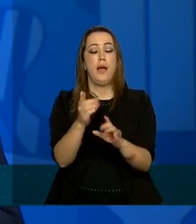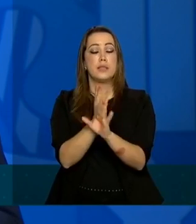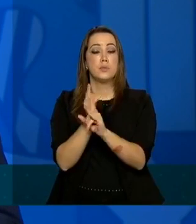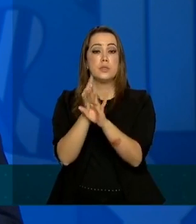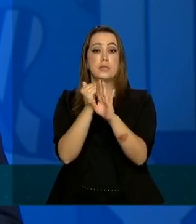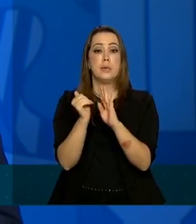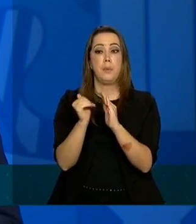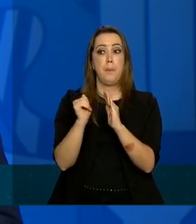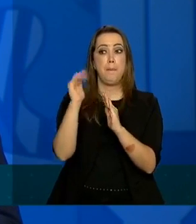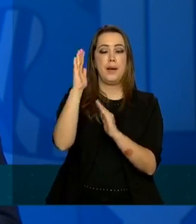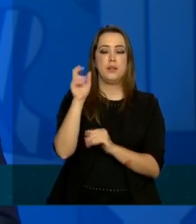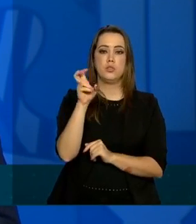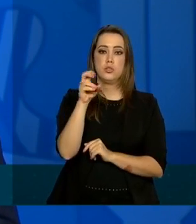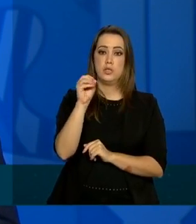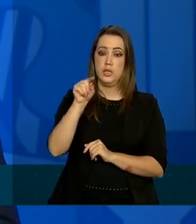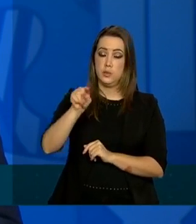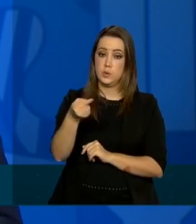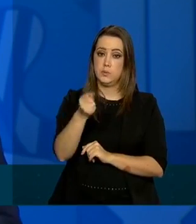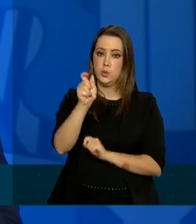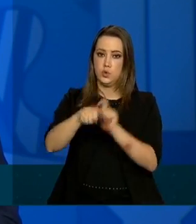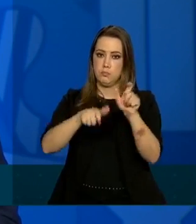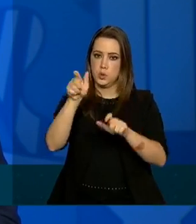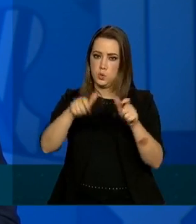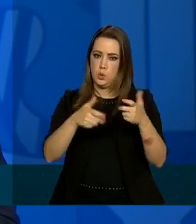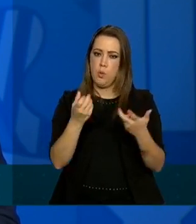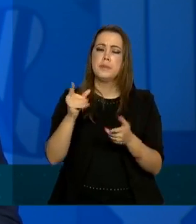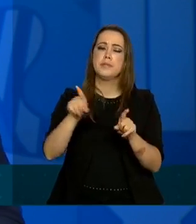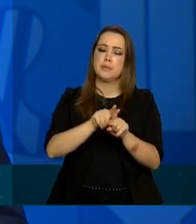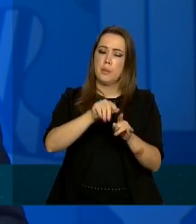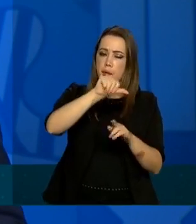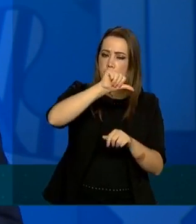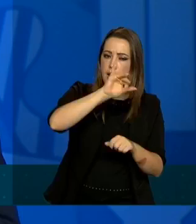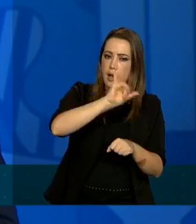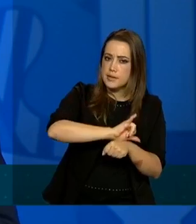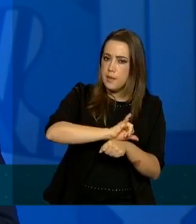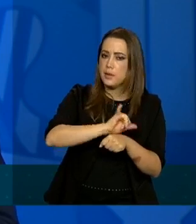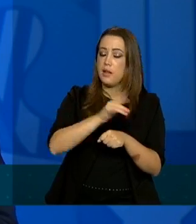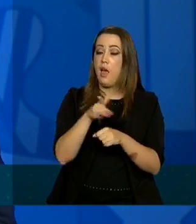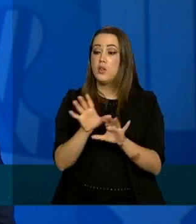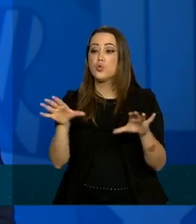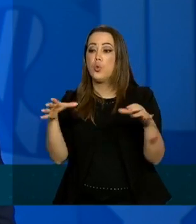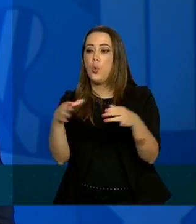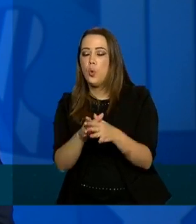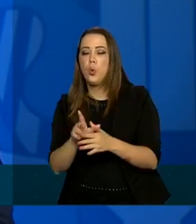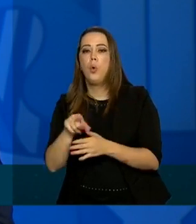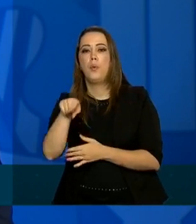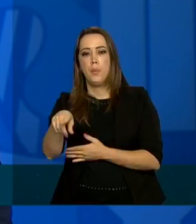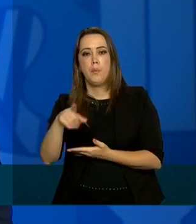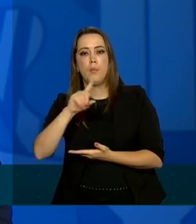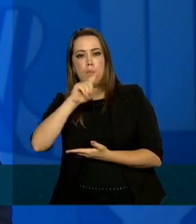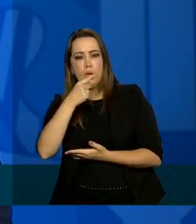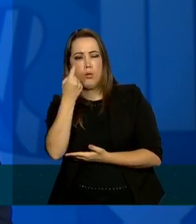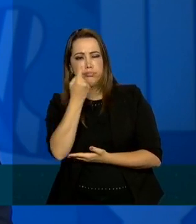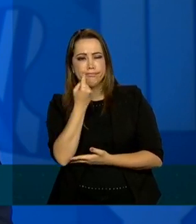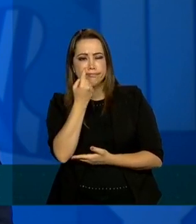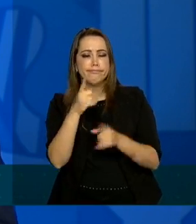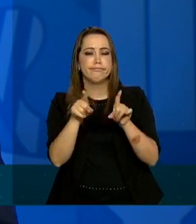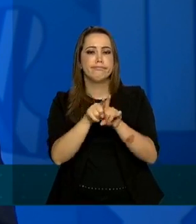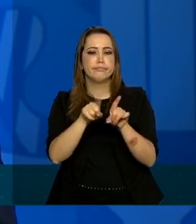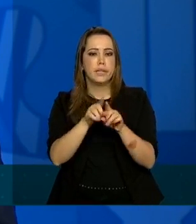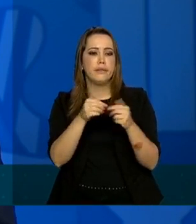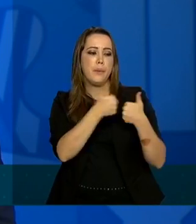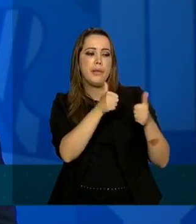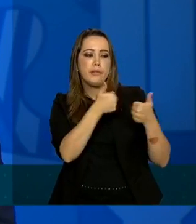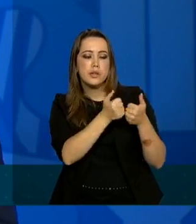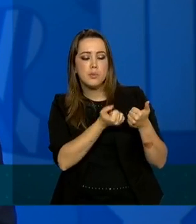e os municípios as capitais de equipes tanto equipe para coletar insumos para coleta e